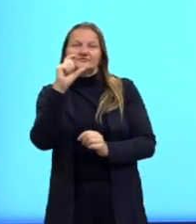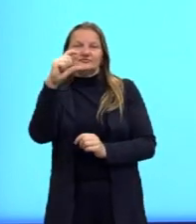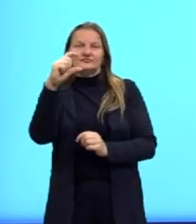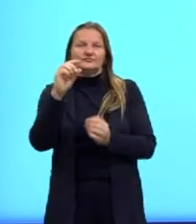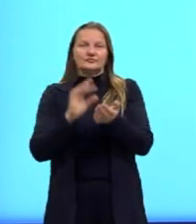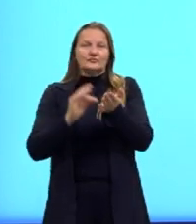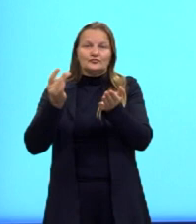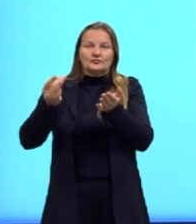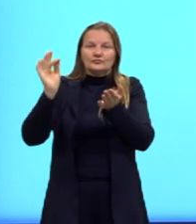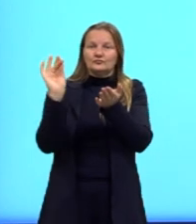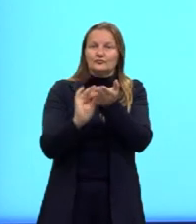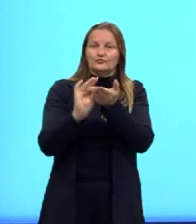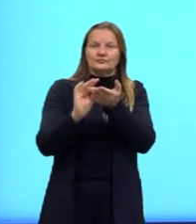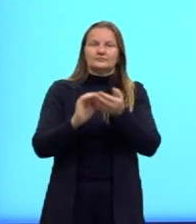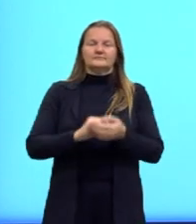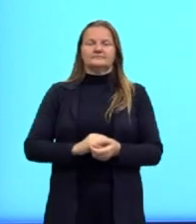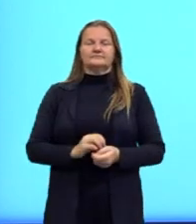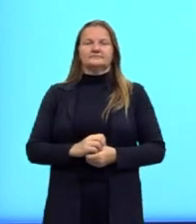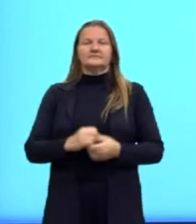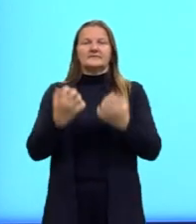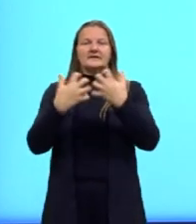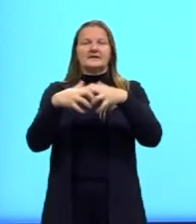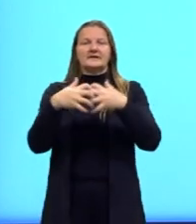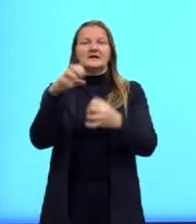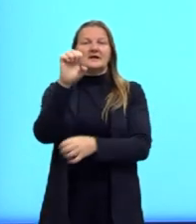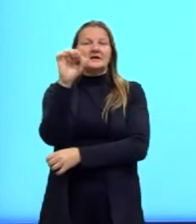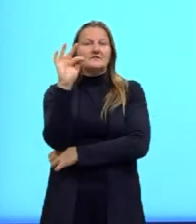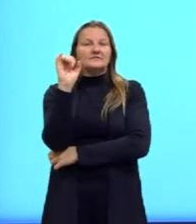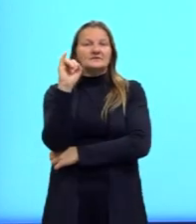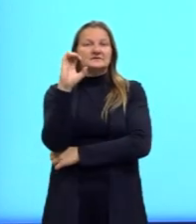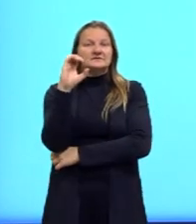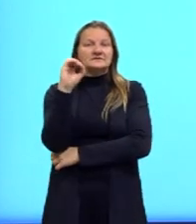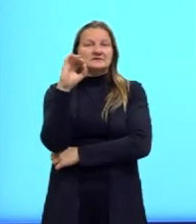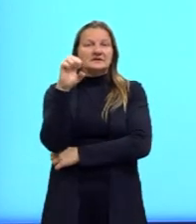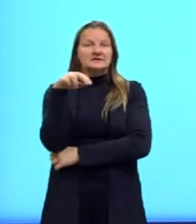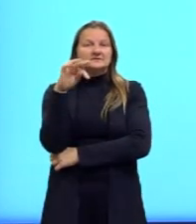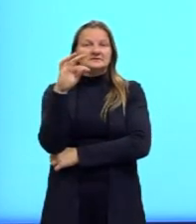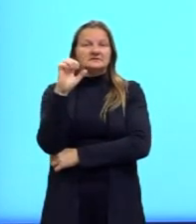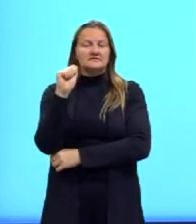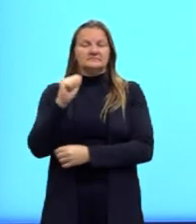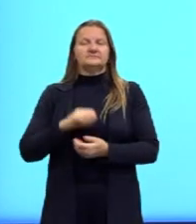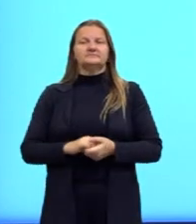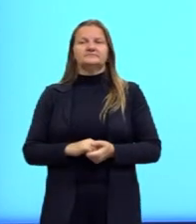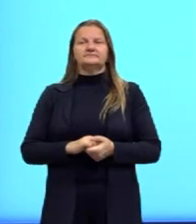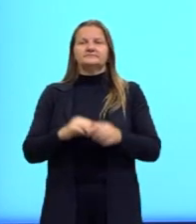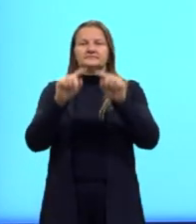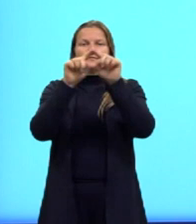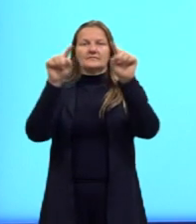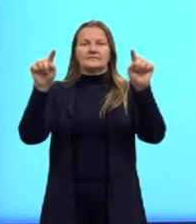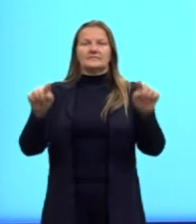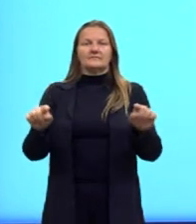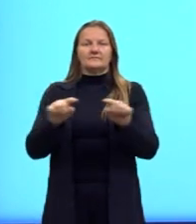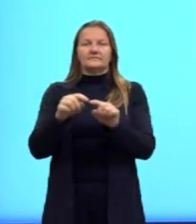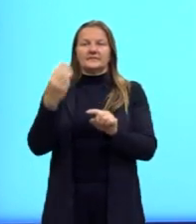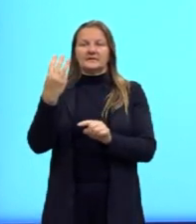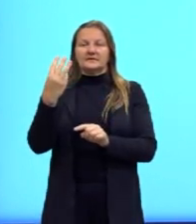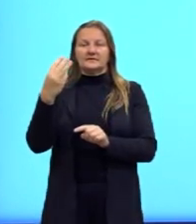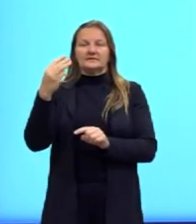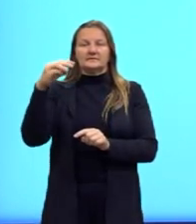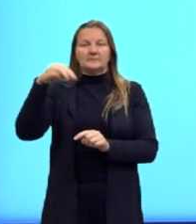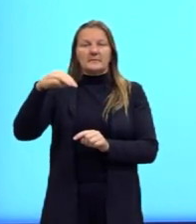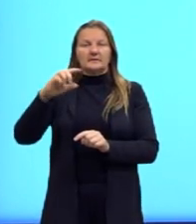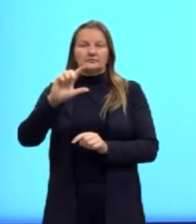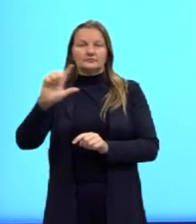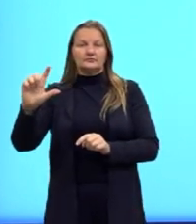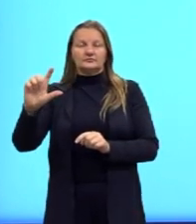analisada em outras informações. A gente sabe ali, né, o formato retangular, 3 metros de largura por 6 metros